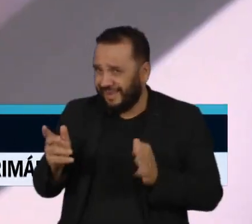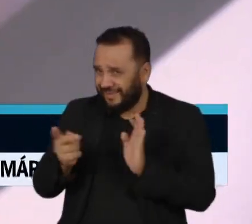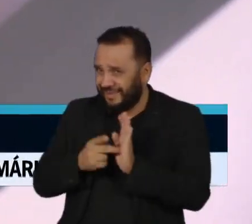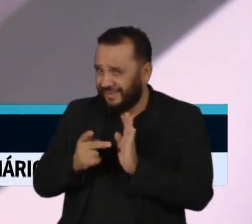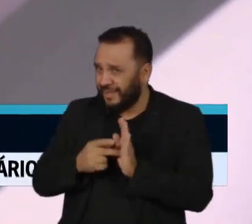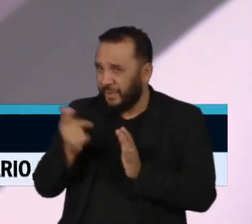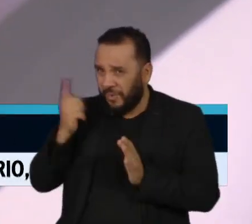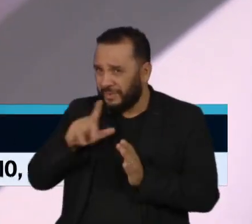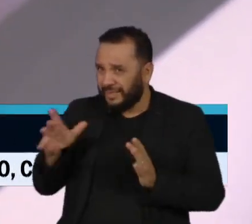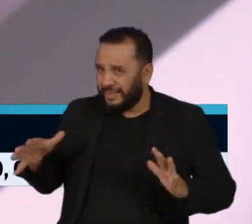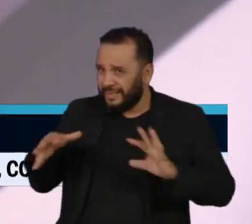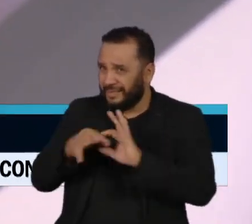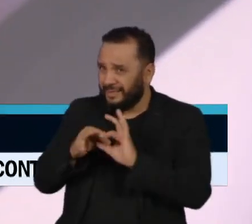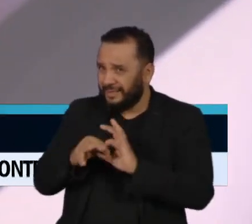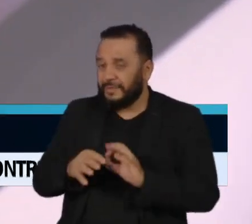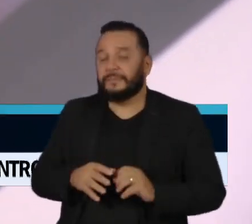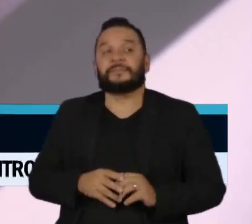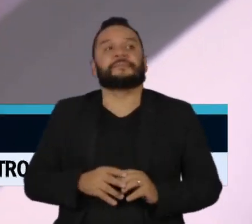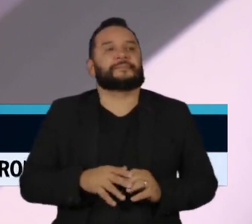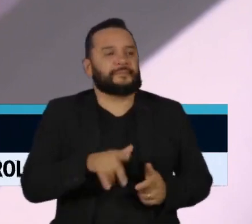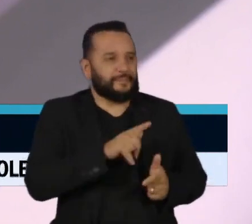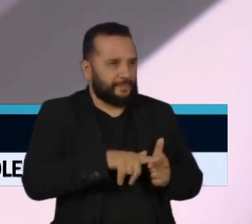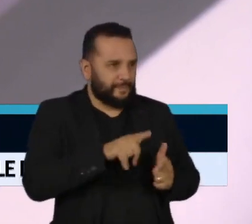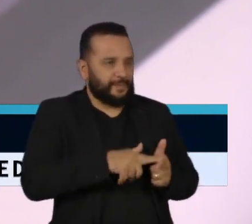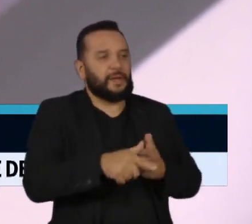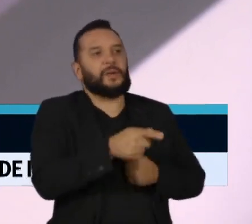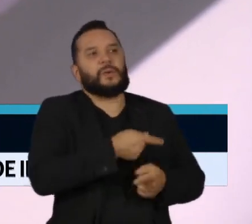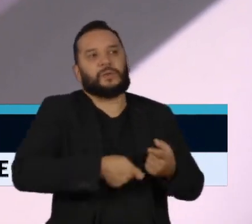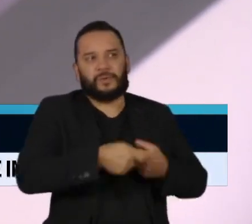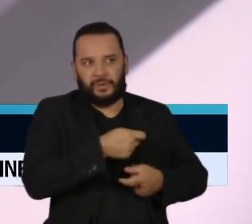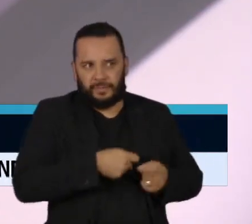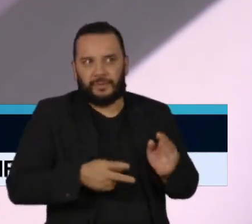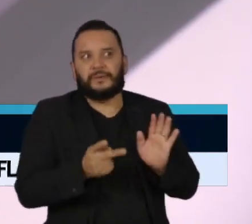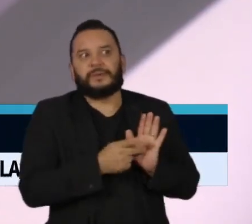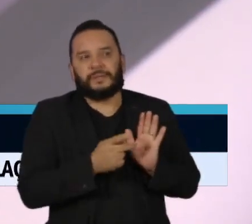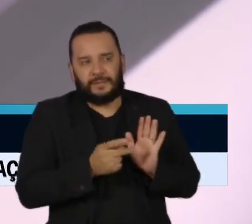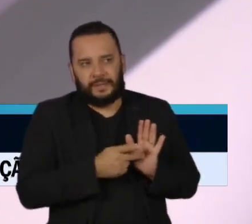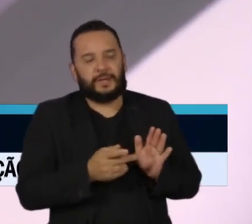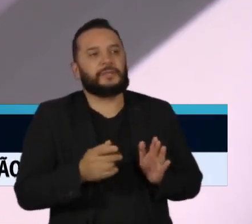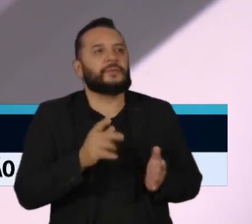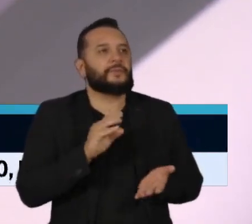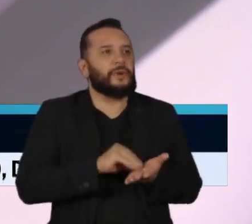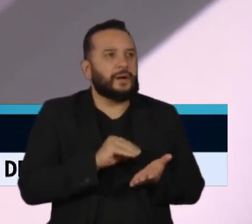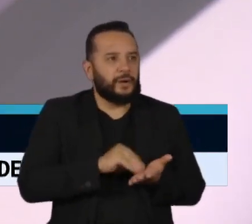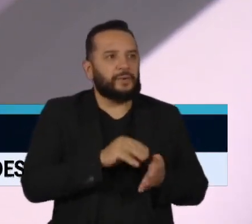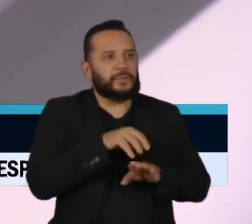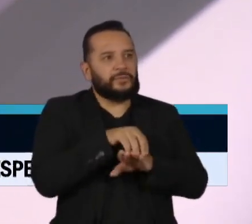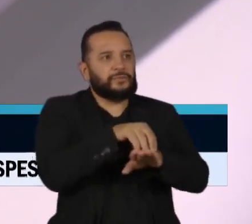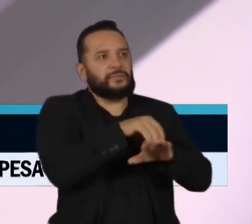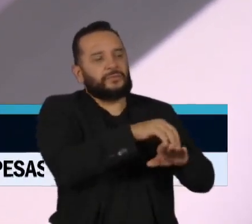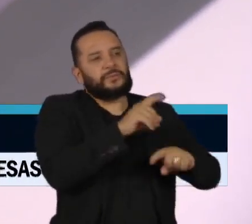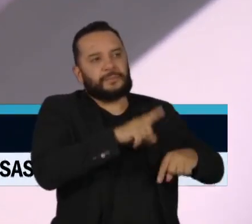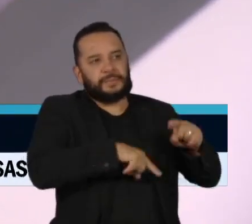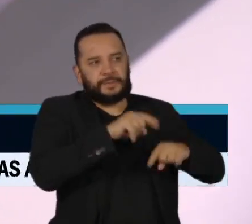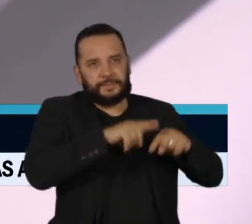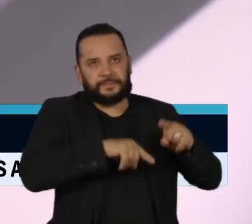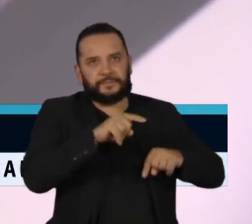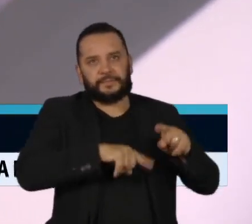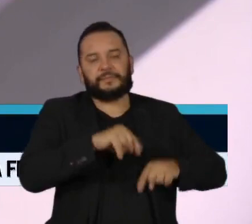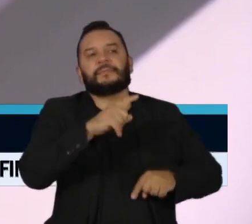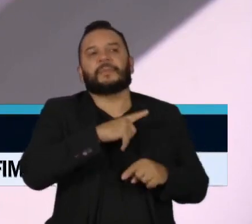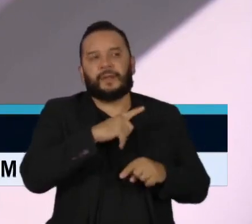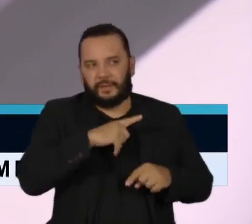É, ele tem, passando uma crise econômica grande, tem desabastecimento, tem uma série dos impactos bem